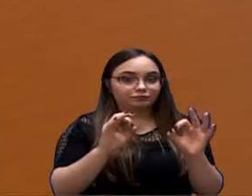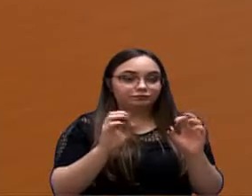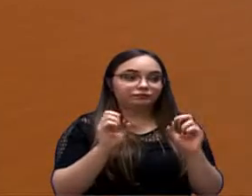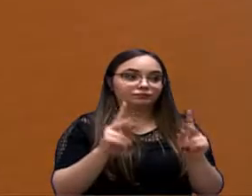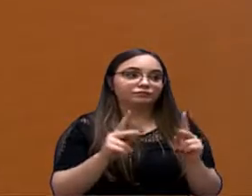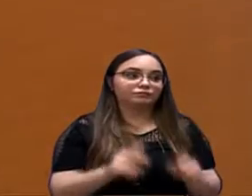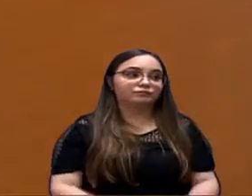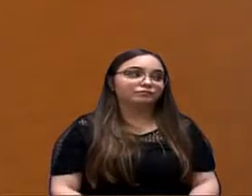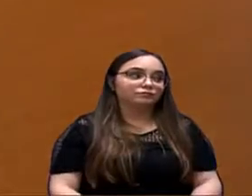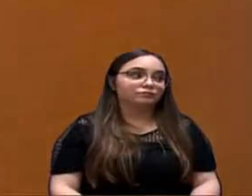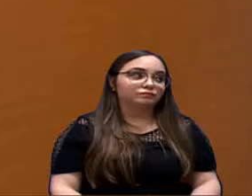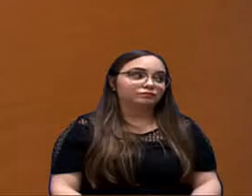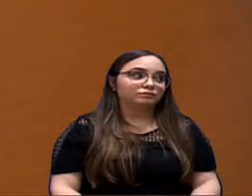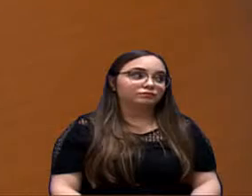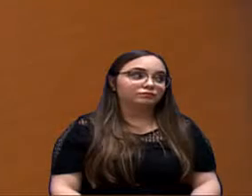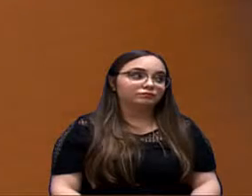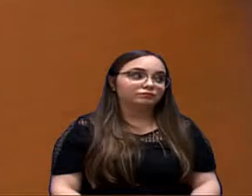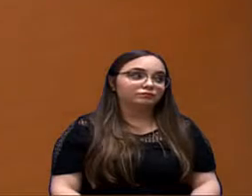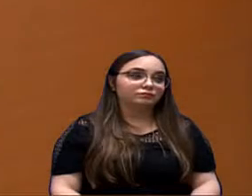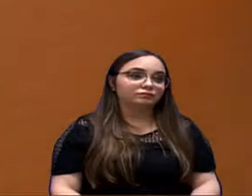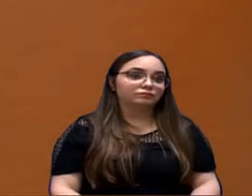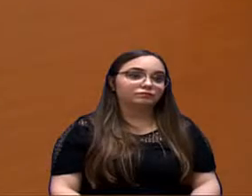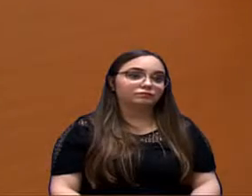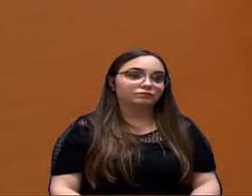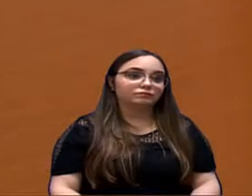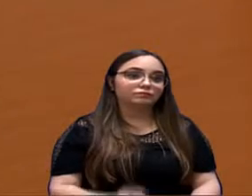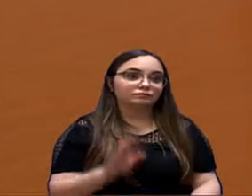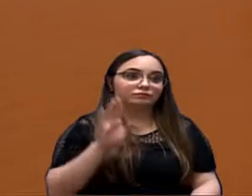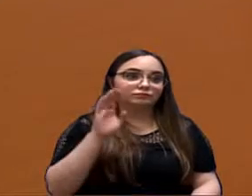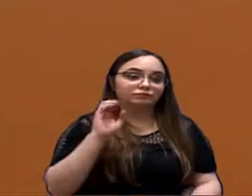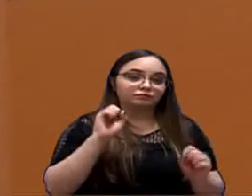Questão de ordem. Senhor presidente, questão de ordem.